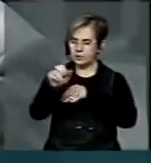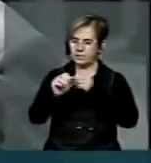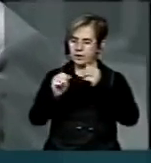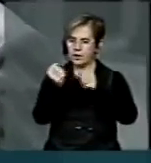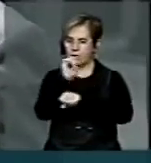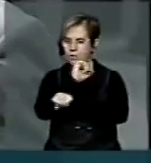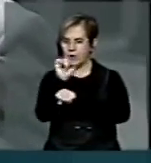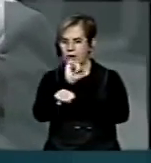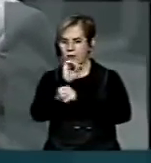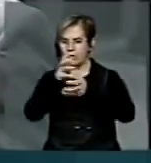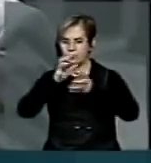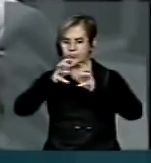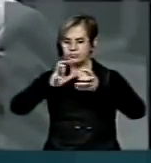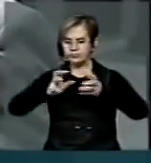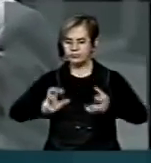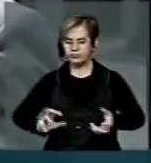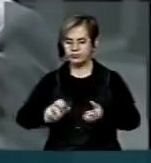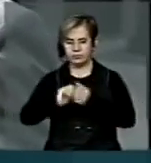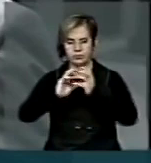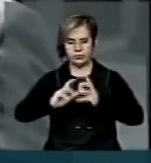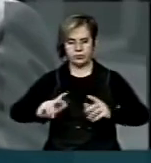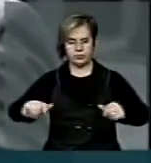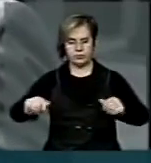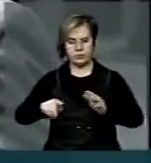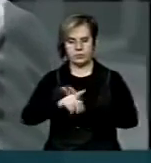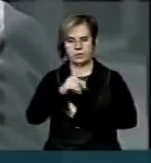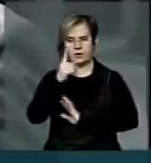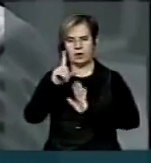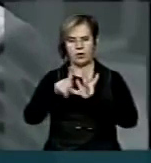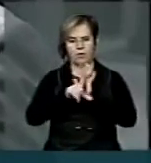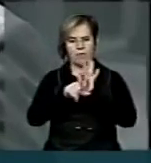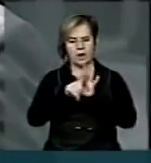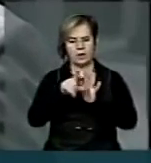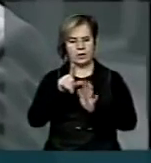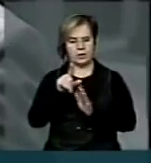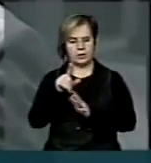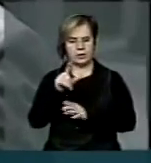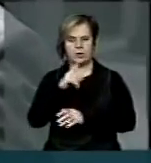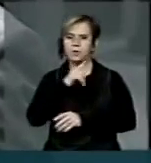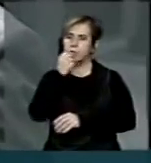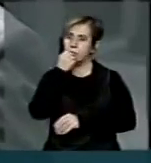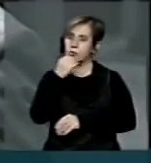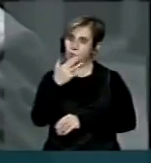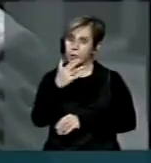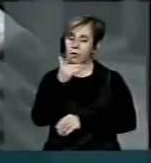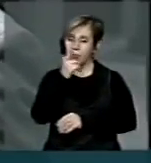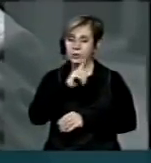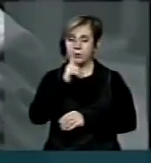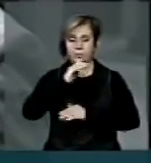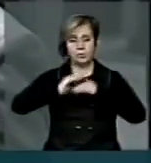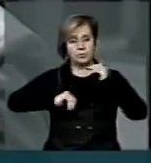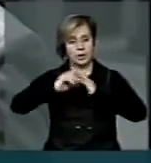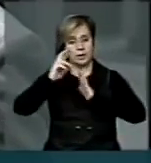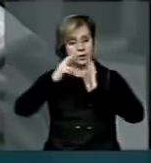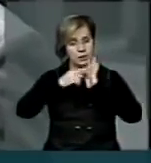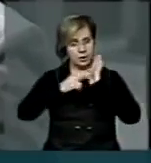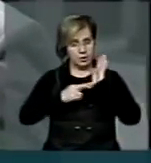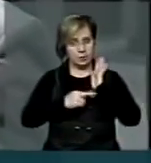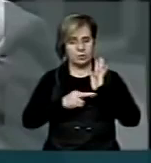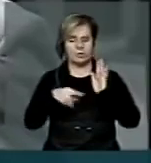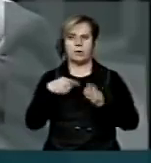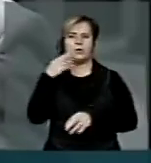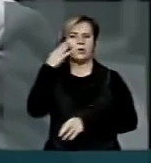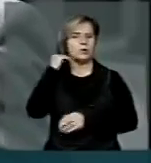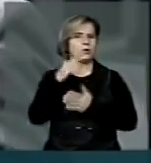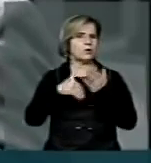Sul foi feita uma lei muito boa e que regulariza isto. Nós sabemos que em todo o